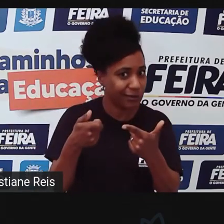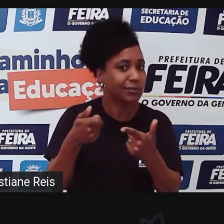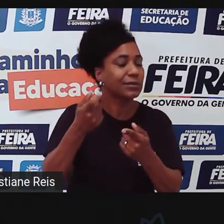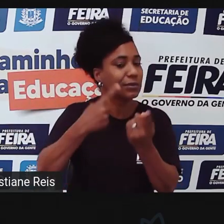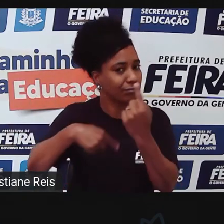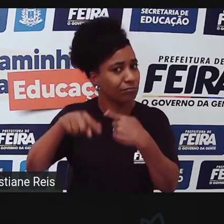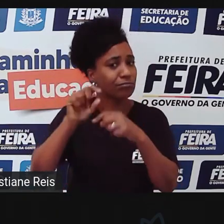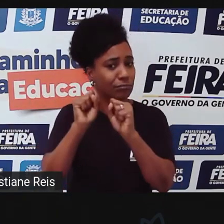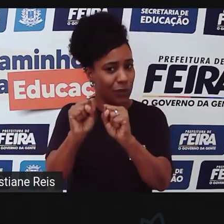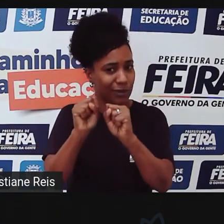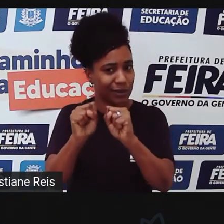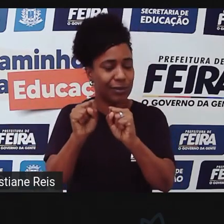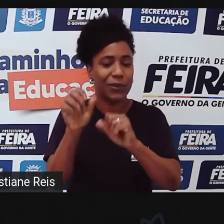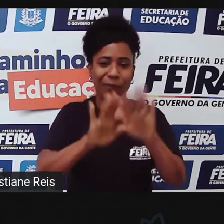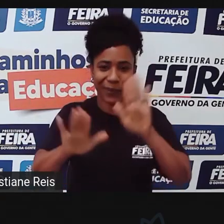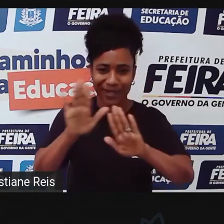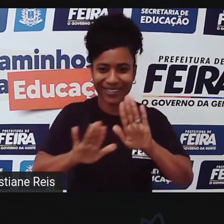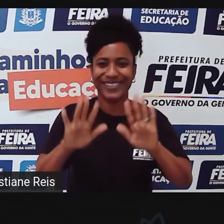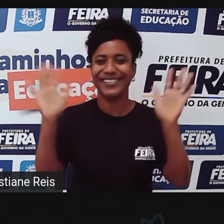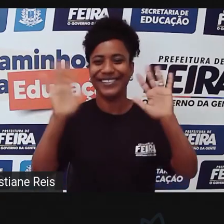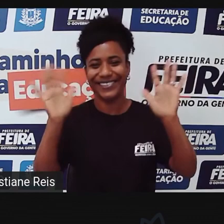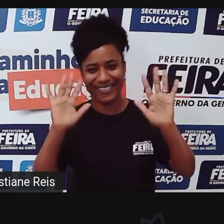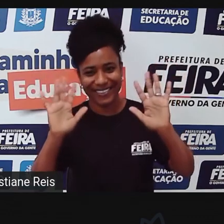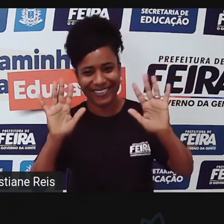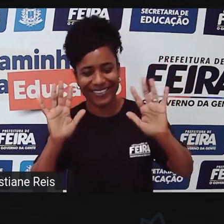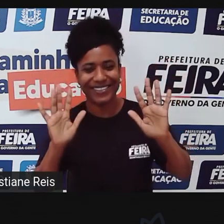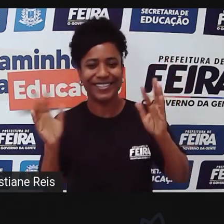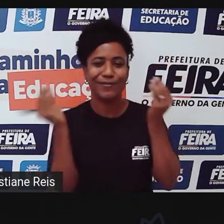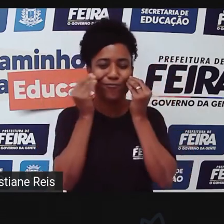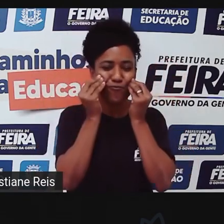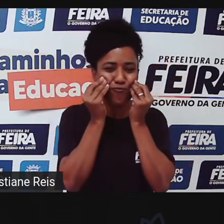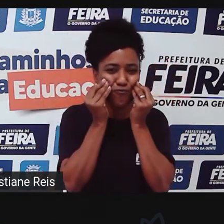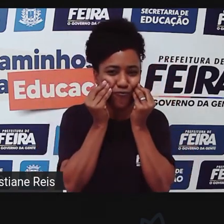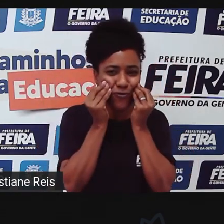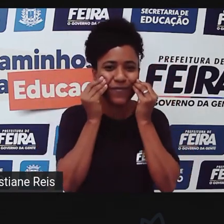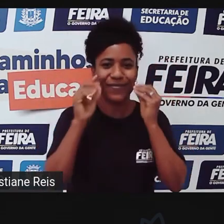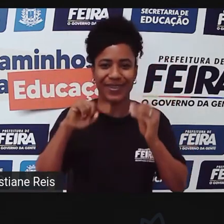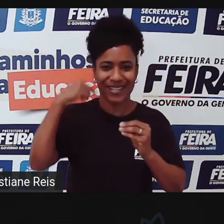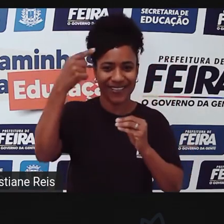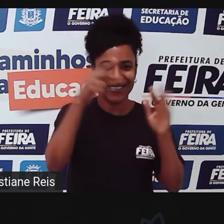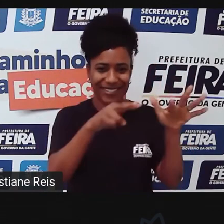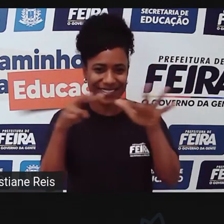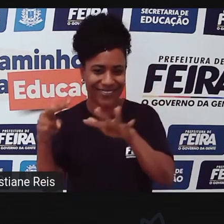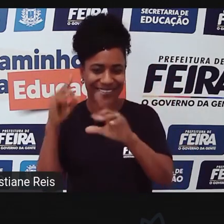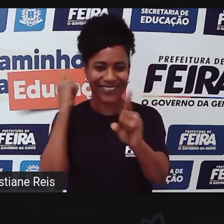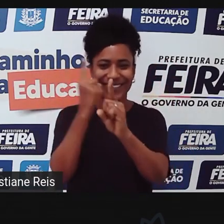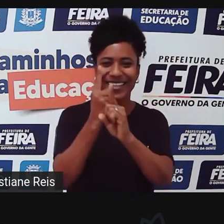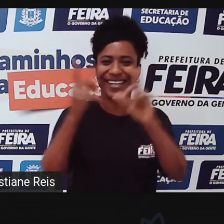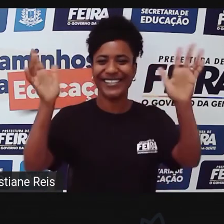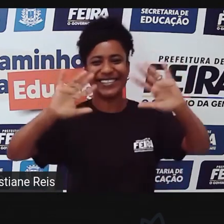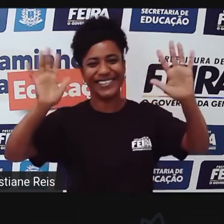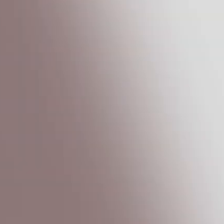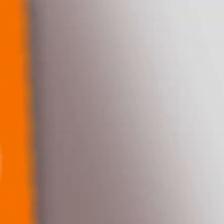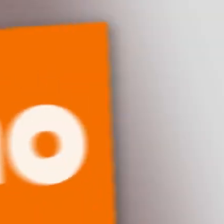Certo, gente? Um beijão, semana que vem a se encontra com mais um tema aqui no Saberes e Viveres. Tchau, tchau!